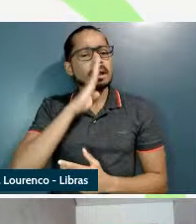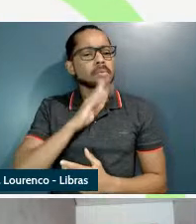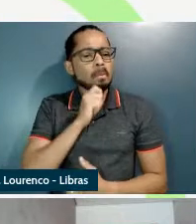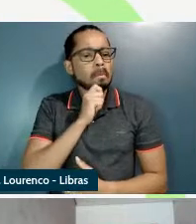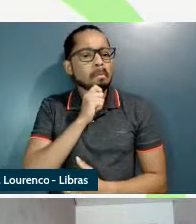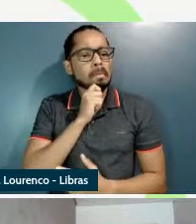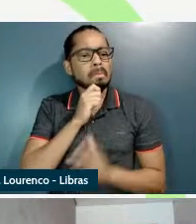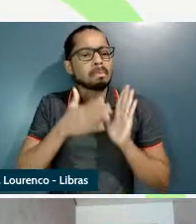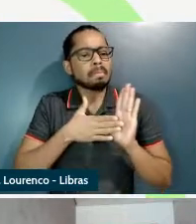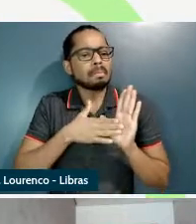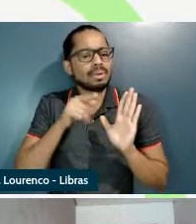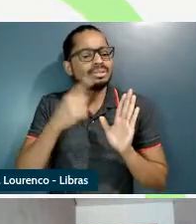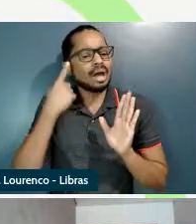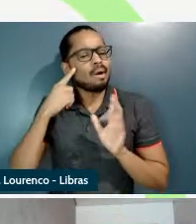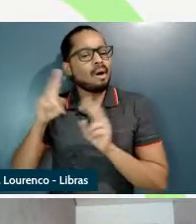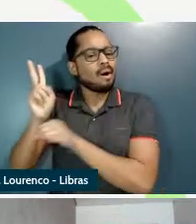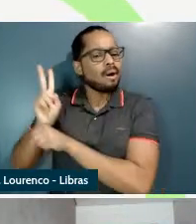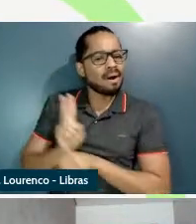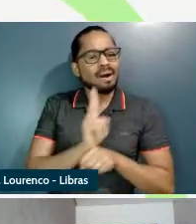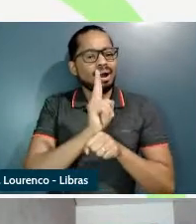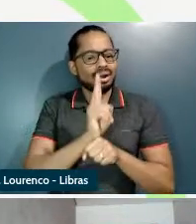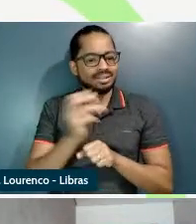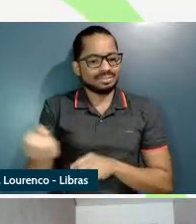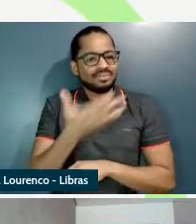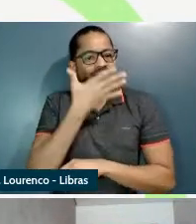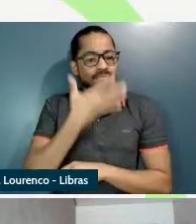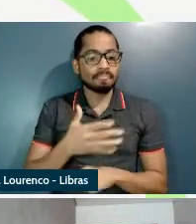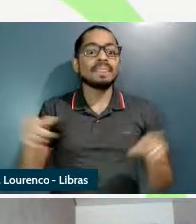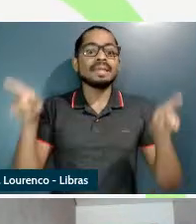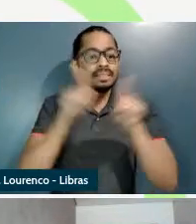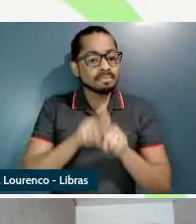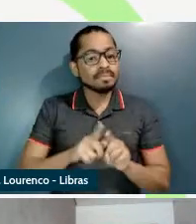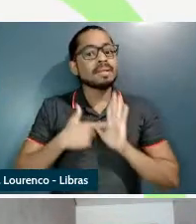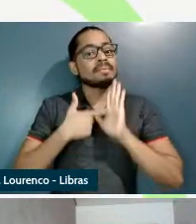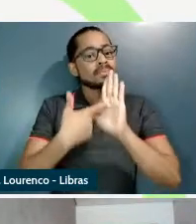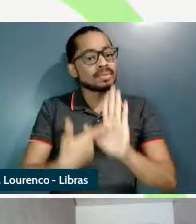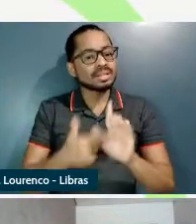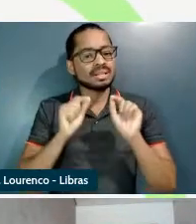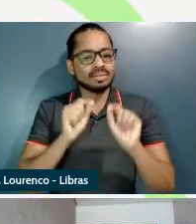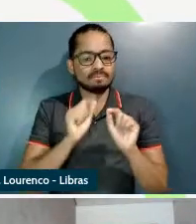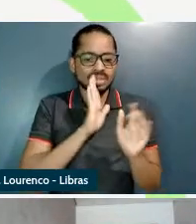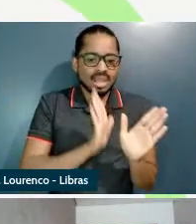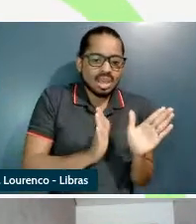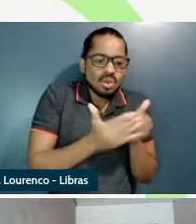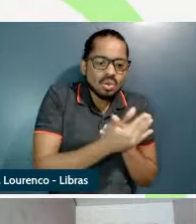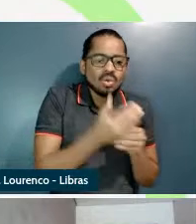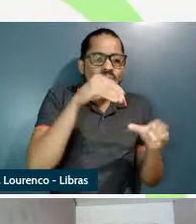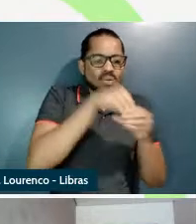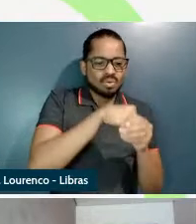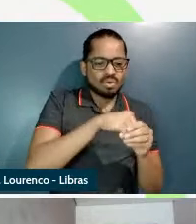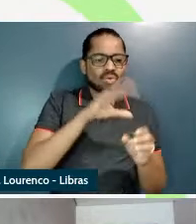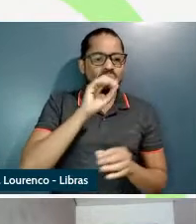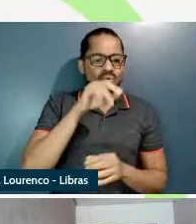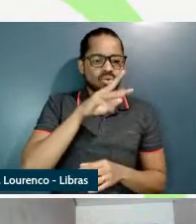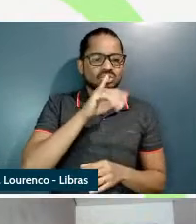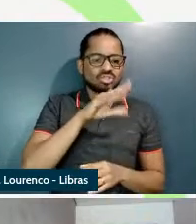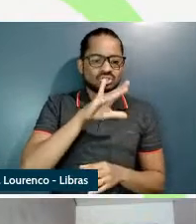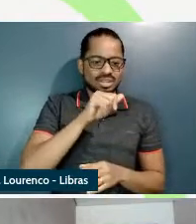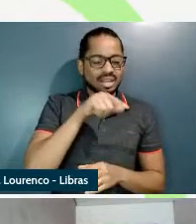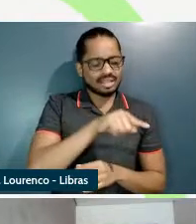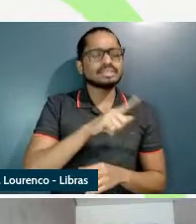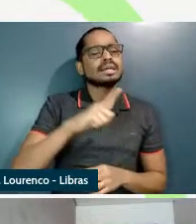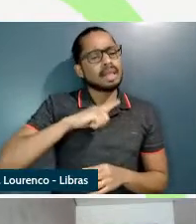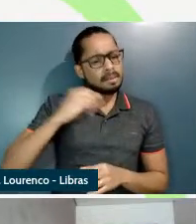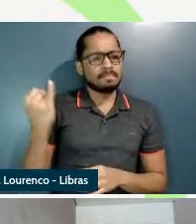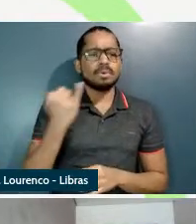também ter mostrado que a relação de continência é um componente semântico que tem relevância gramatical em consonância com o que eu já havia